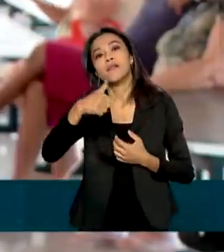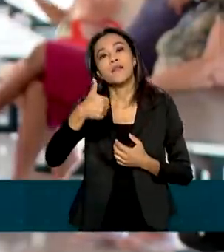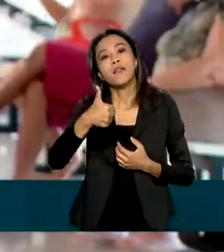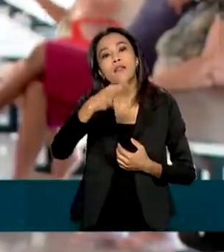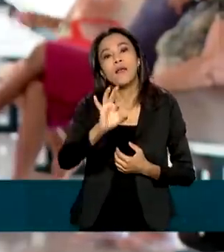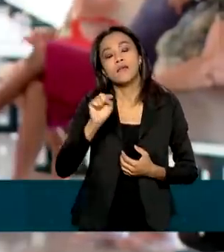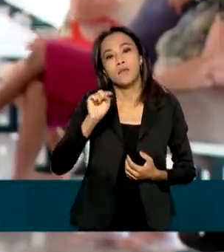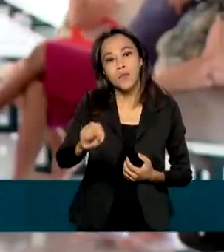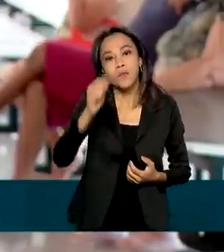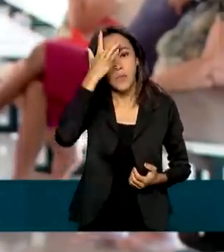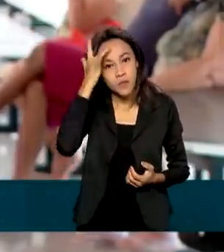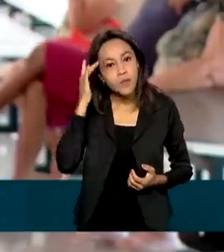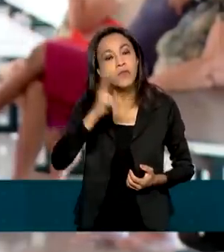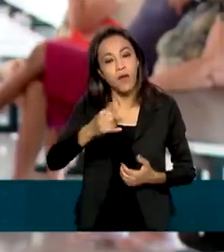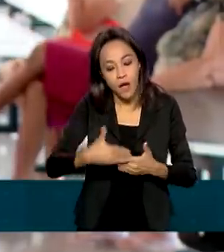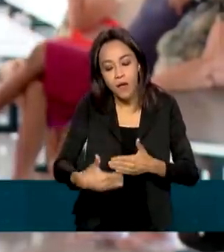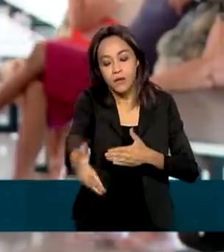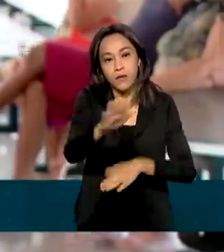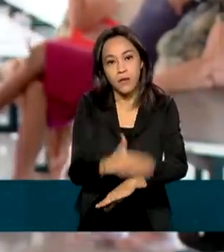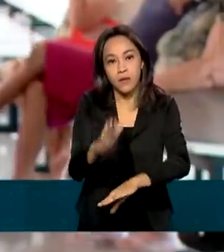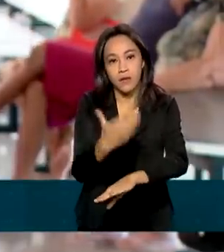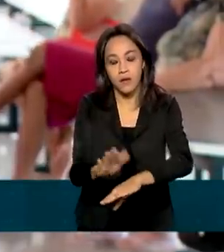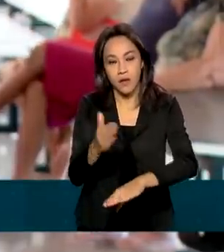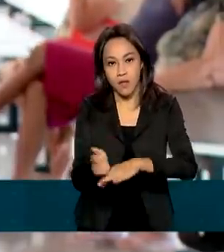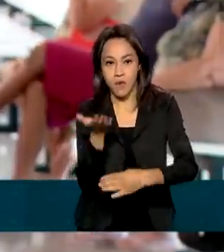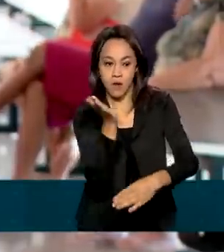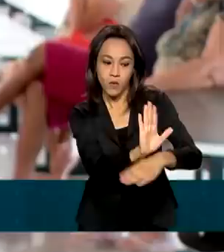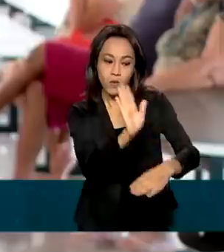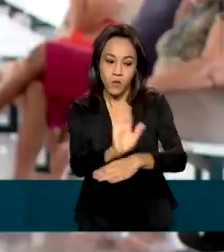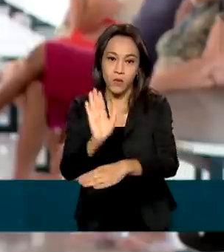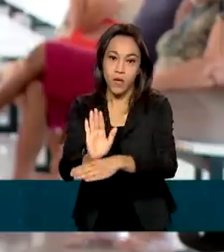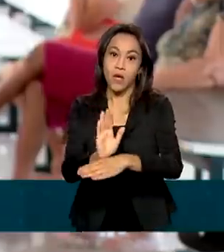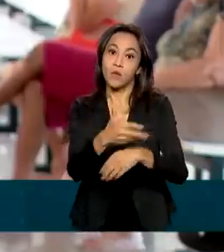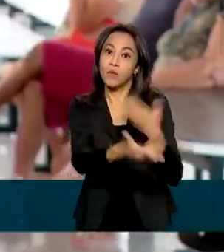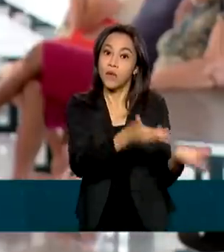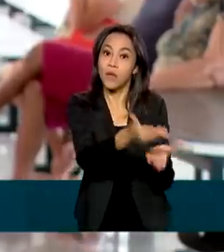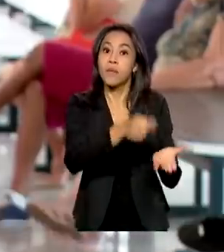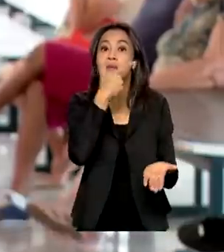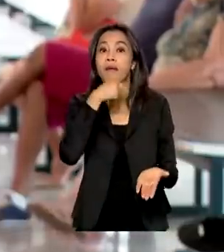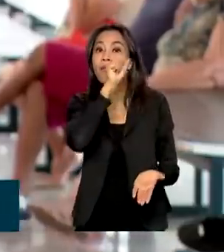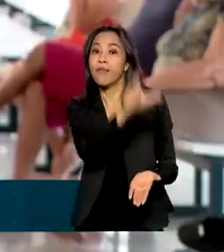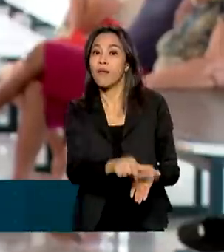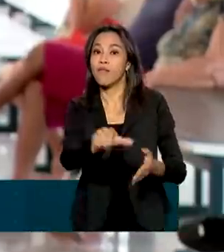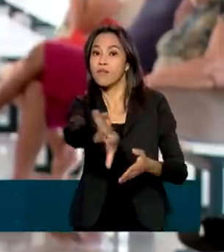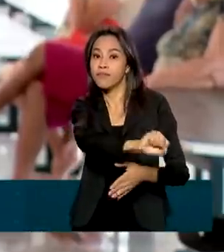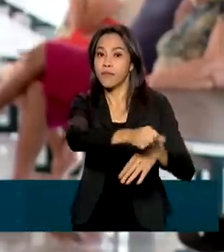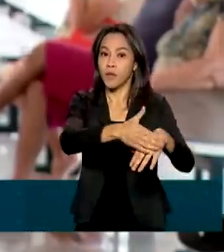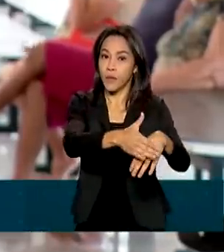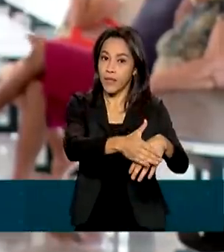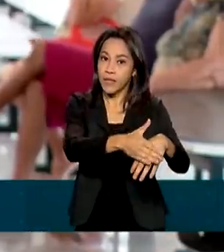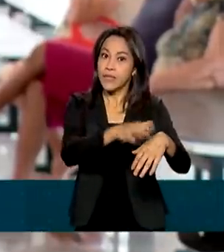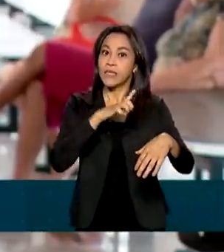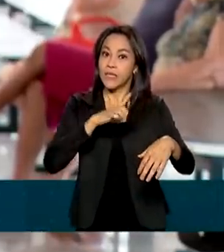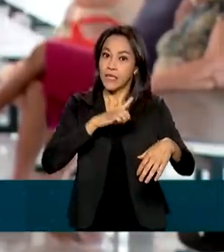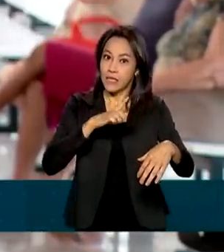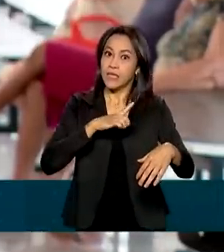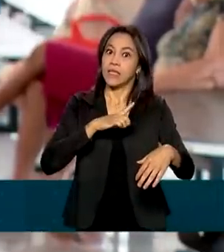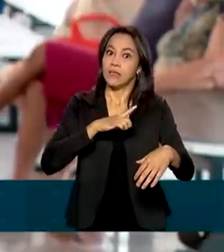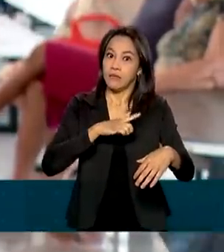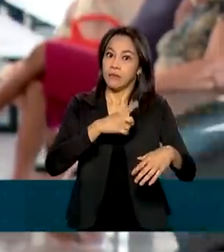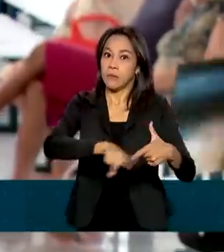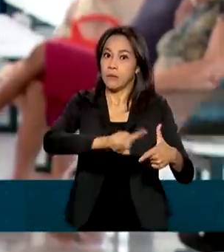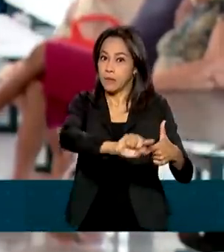profissionais vão ser capacitados para ajudar no tratamento de quem teve Covid-19 e ficou com alguma sequela.